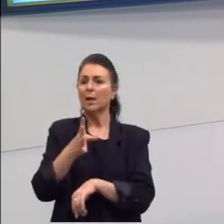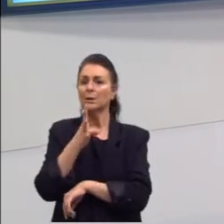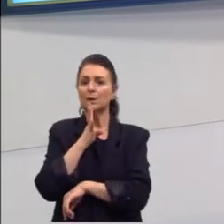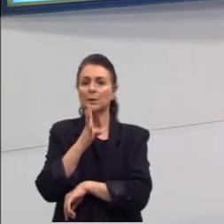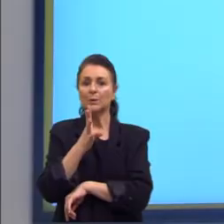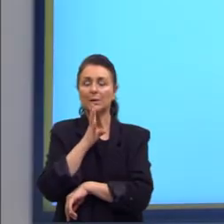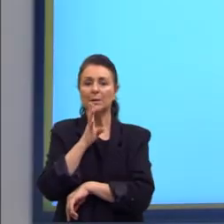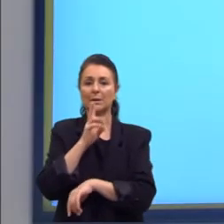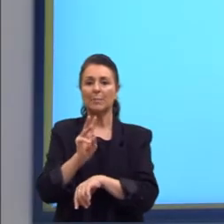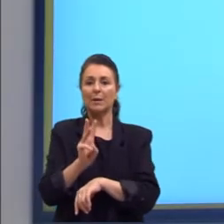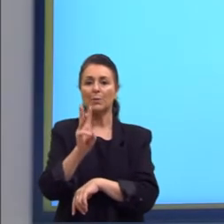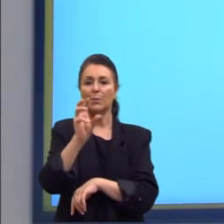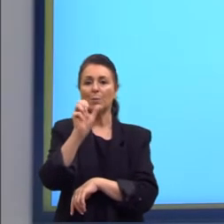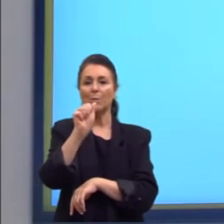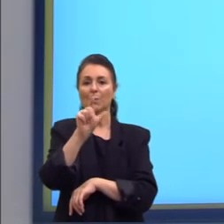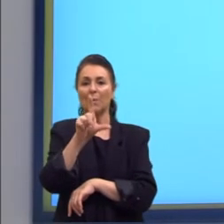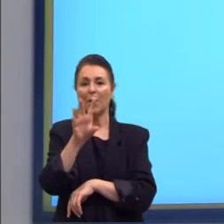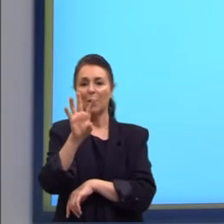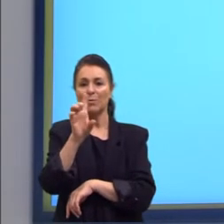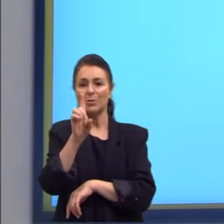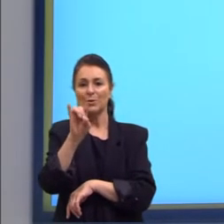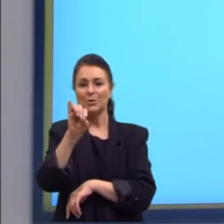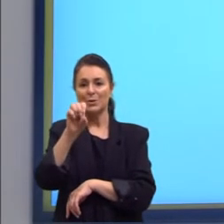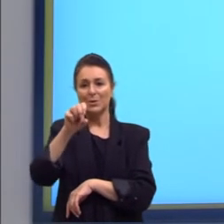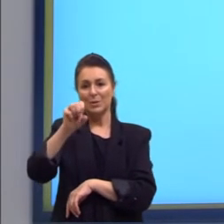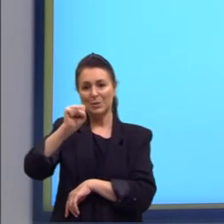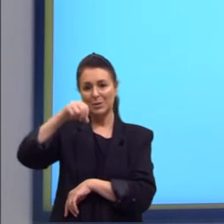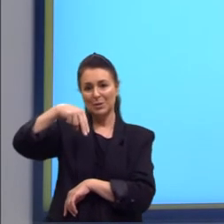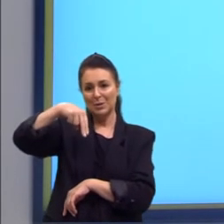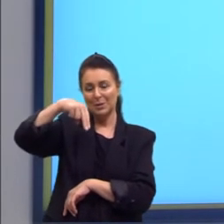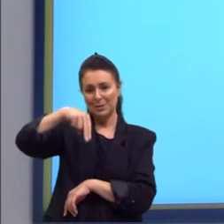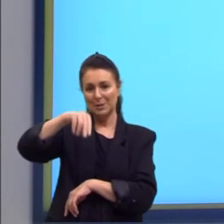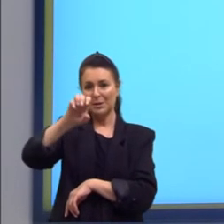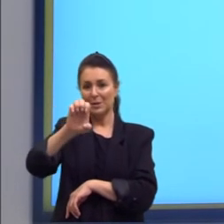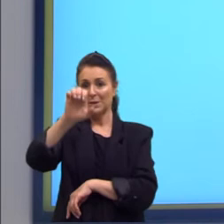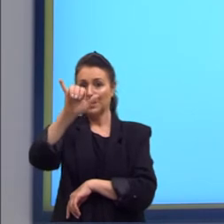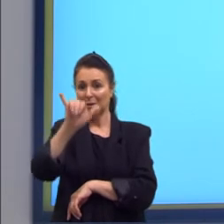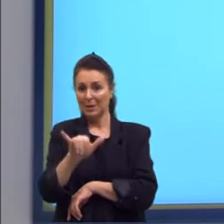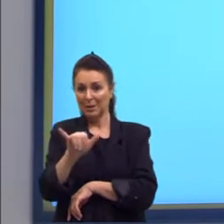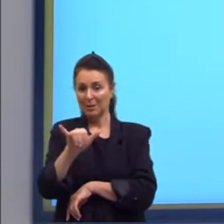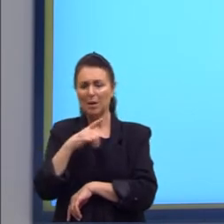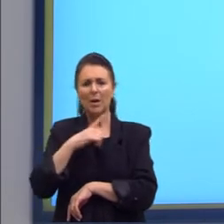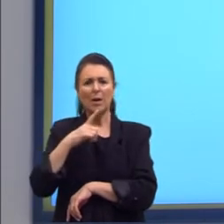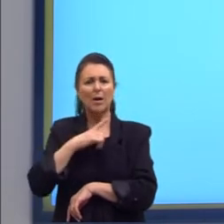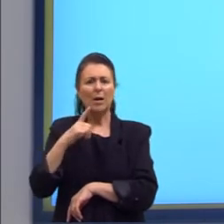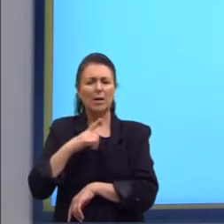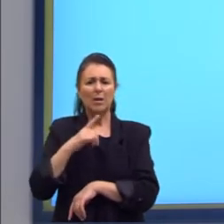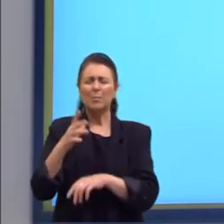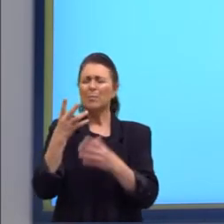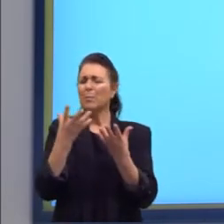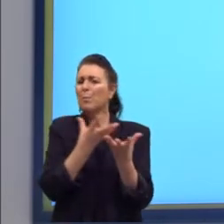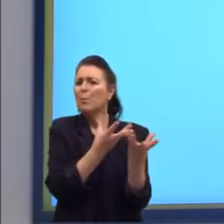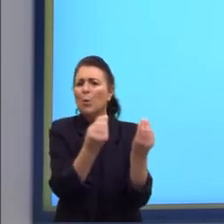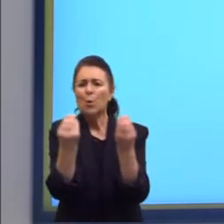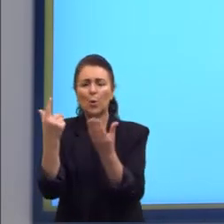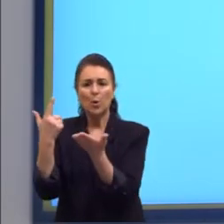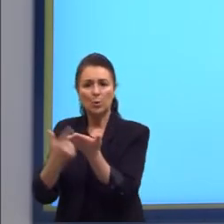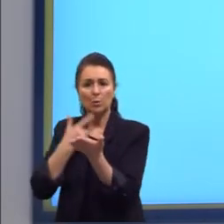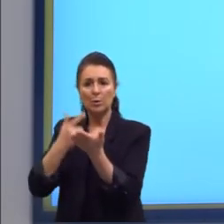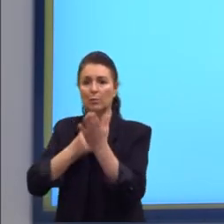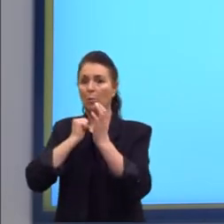do Walt Disney, que todo mundo conhece, porque é um autor de milhares e milhares de livros, uma empresa